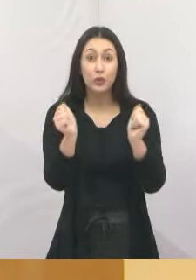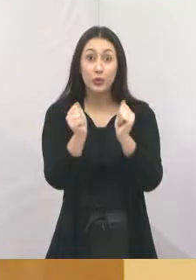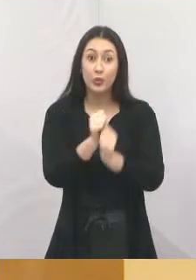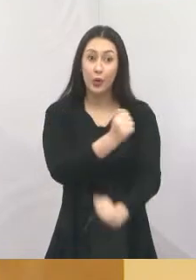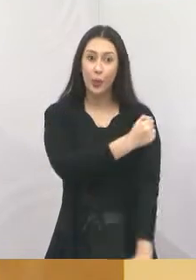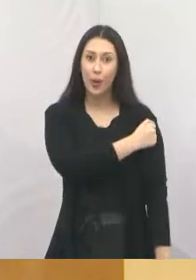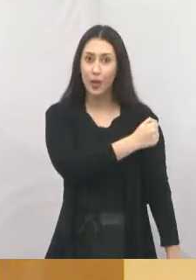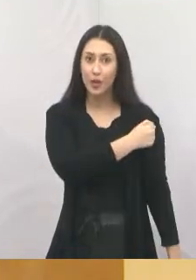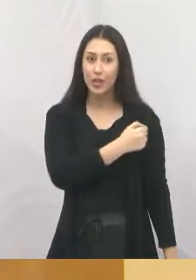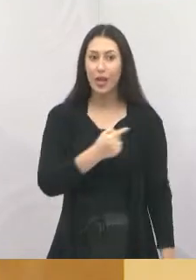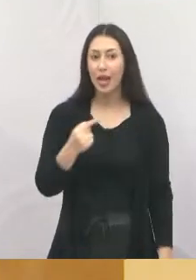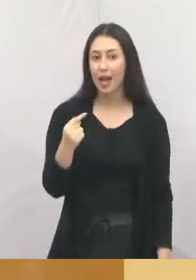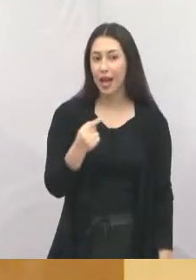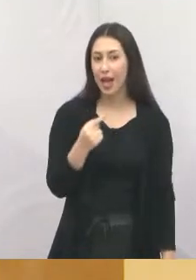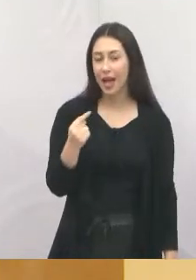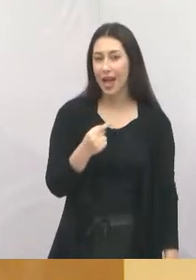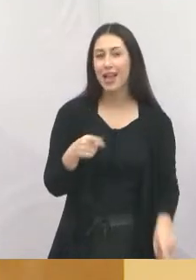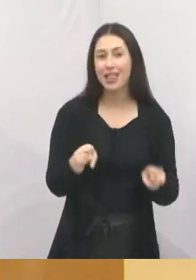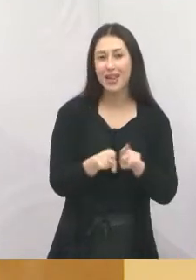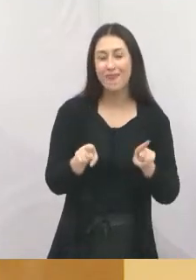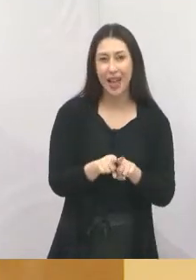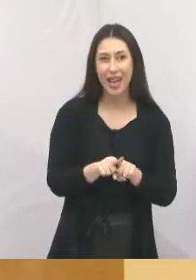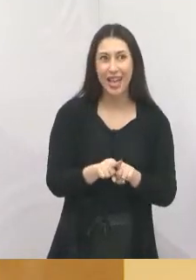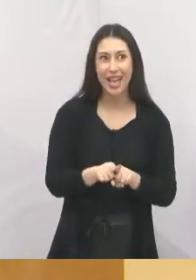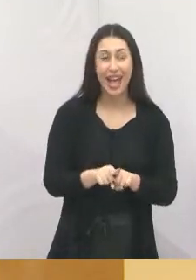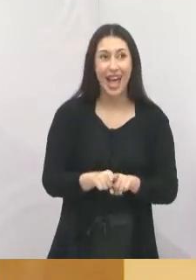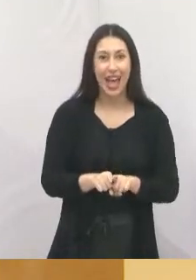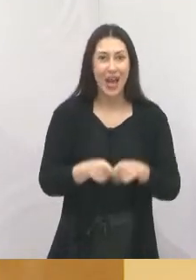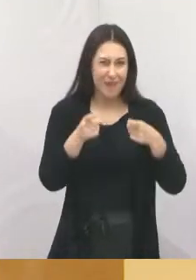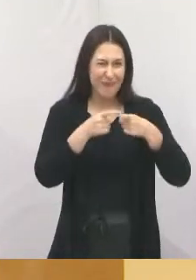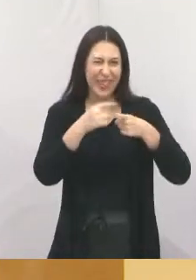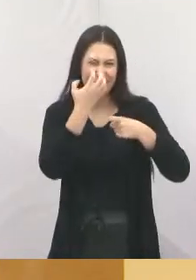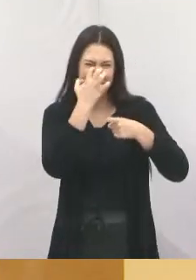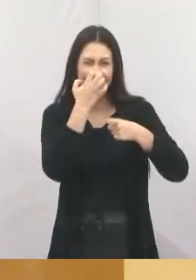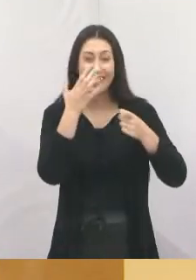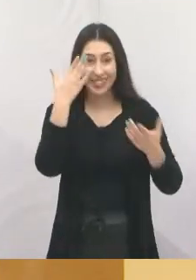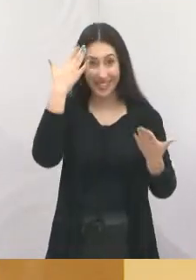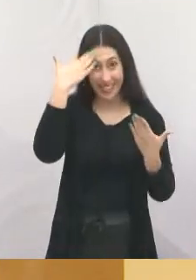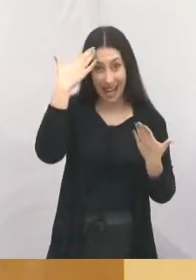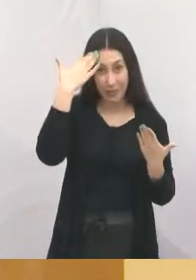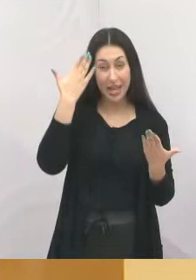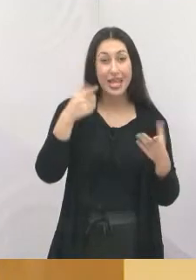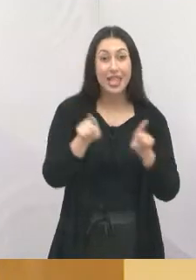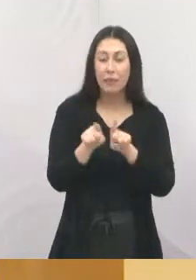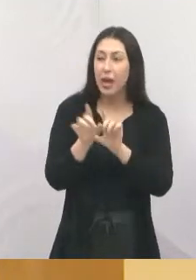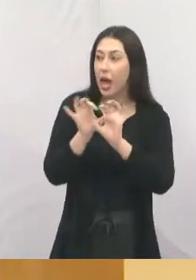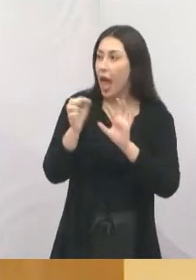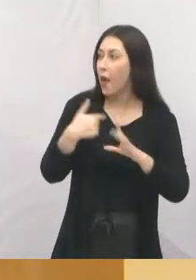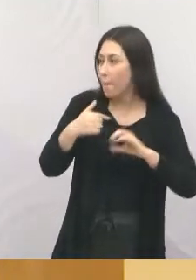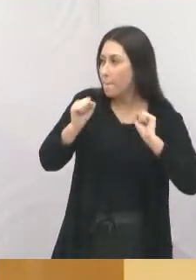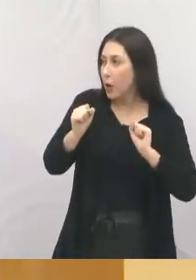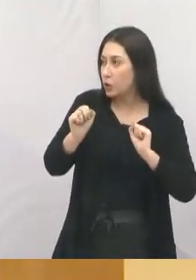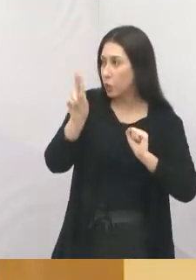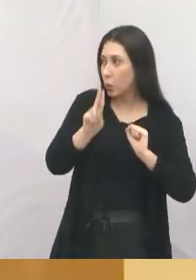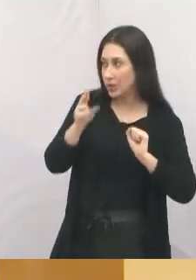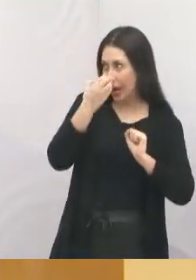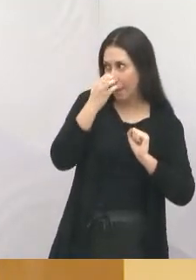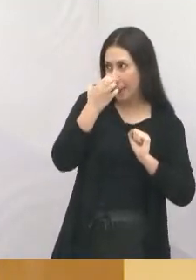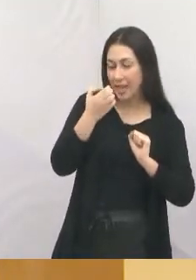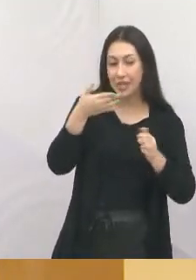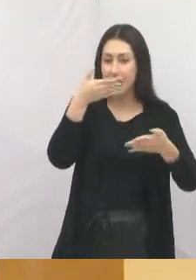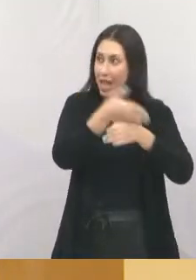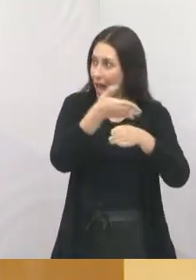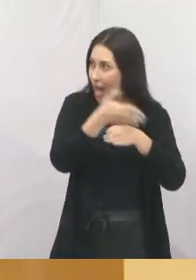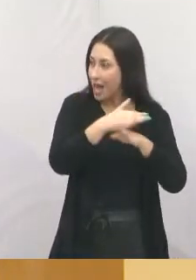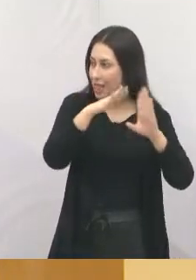Ela é doutora da alegria e pediu autorização aos doutores para que ela também se vestisse dentro da escola como uma doutora